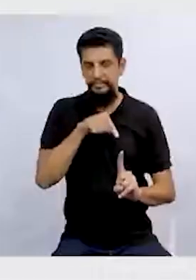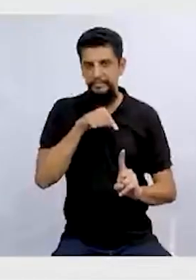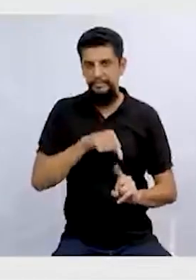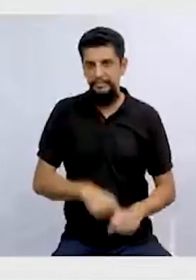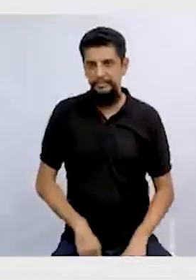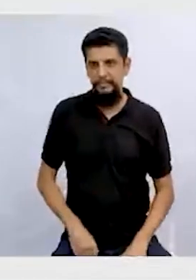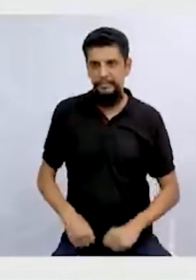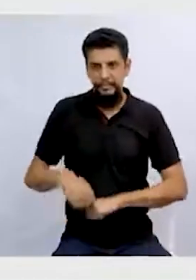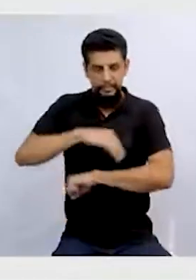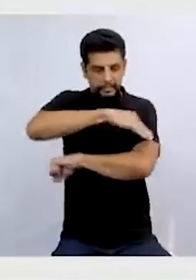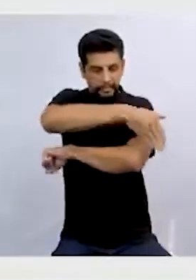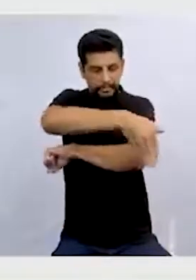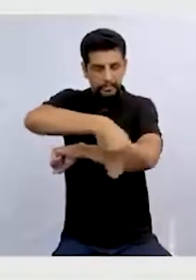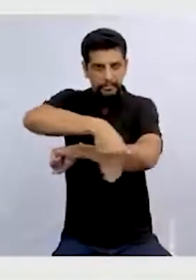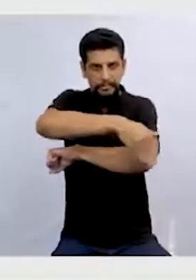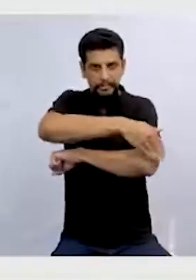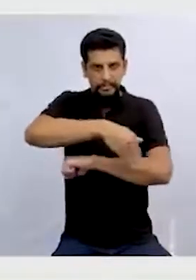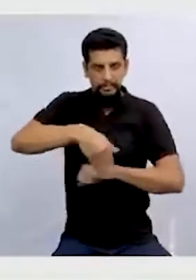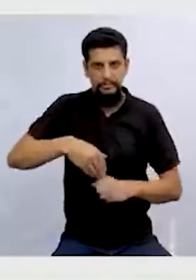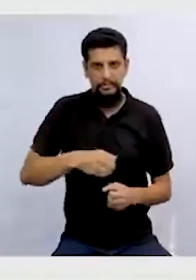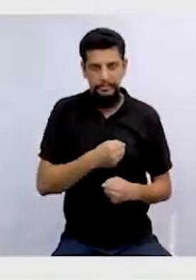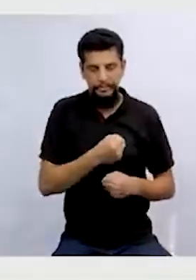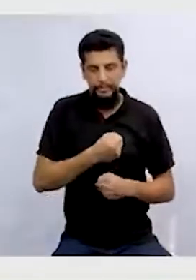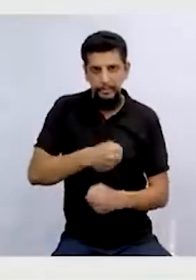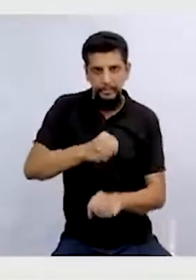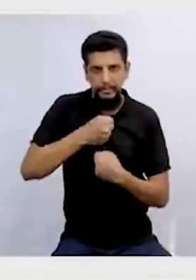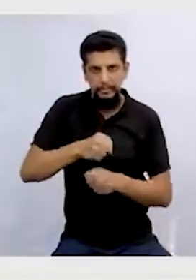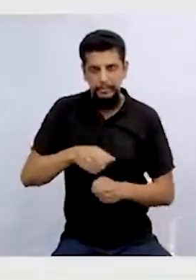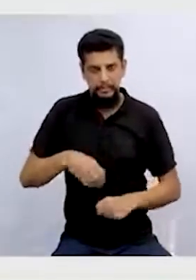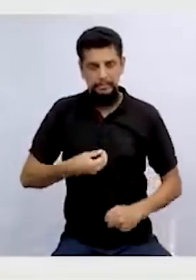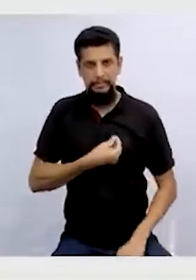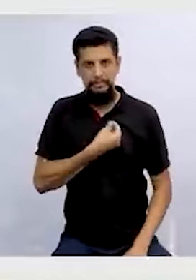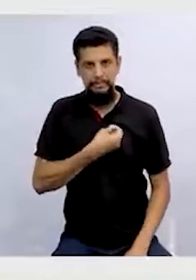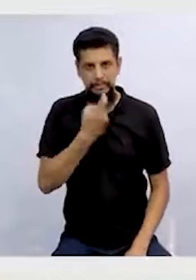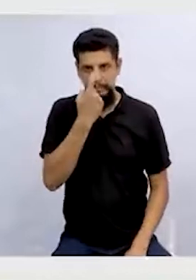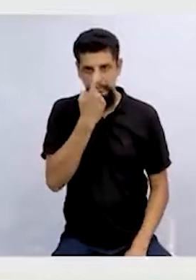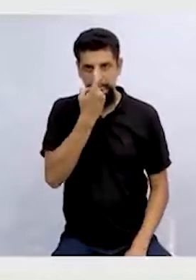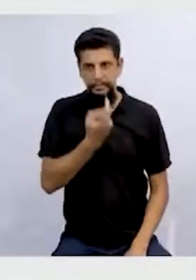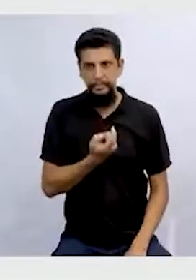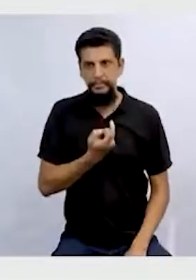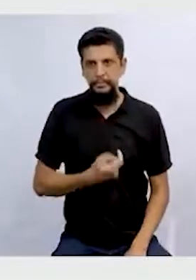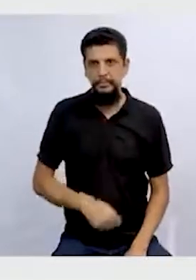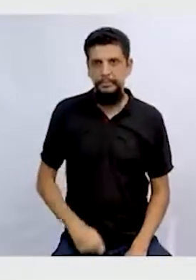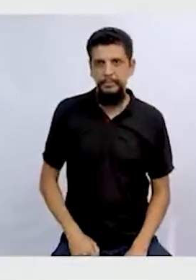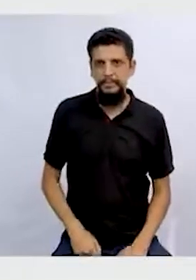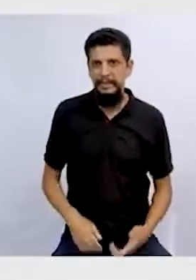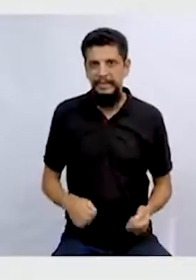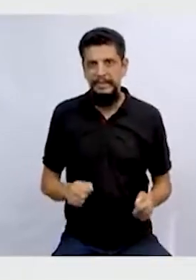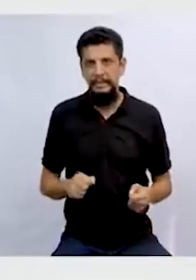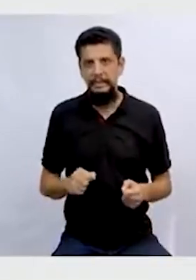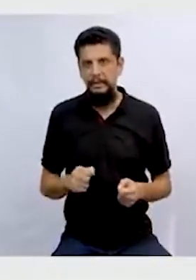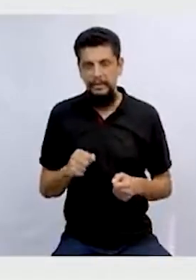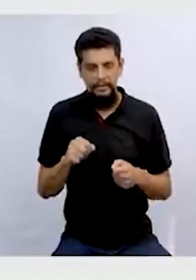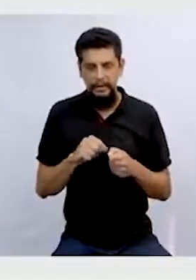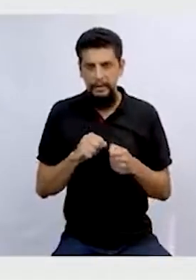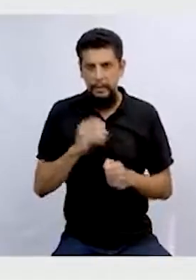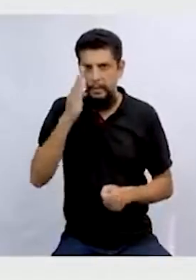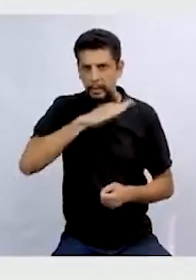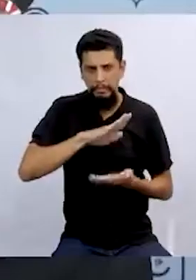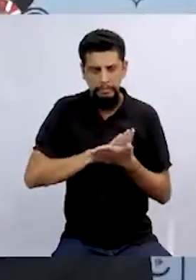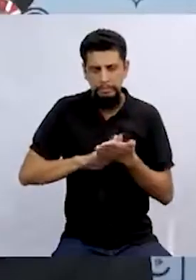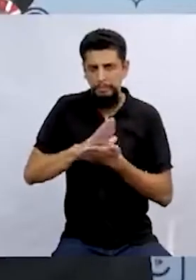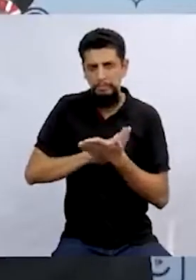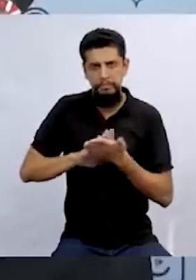Na esquina da Rua das Vassouras com a Rua das Peraltices morava uma bruxa que não fazia mal a